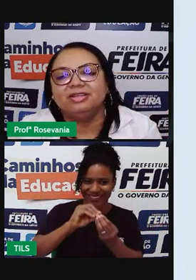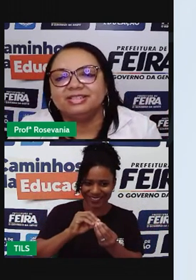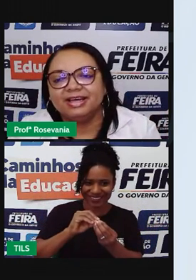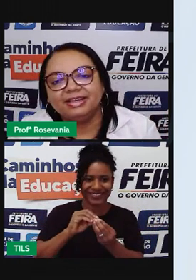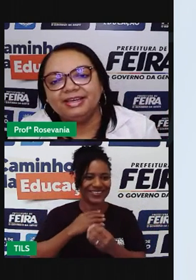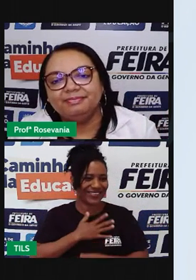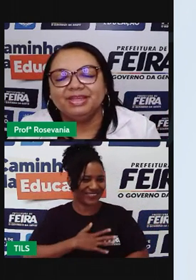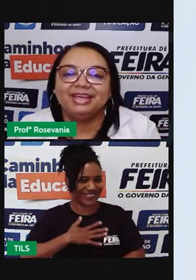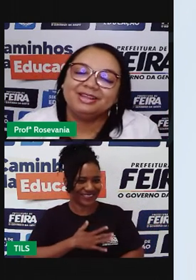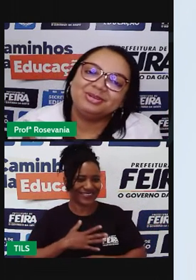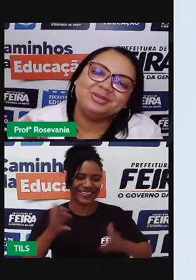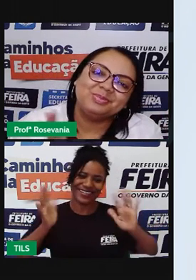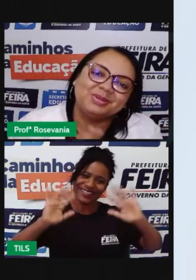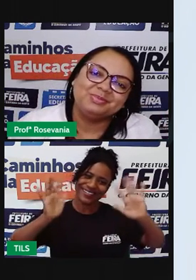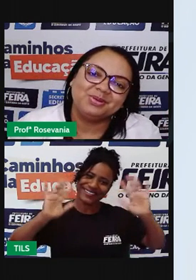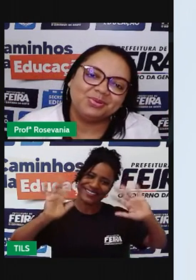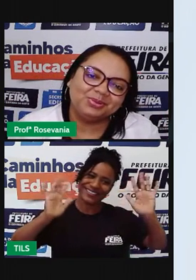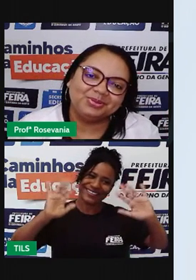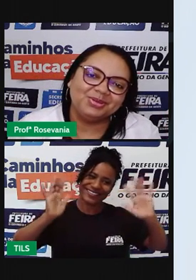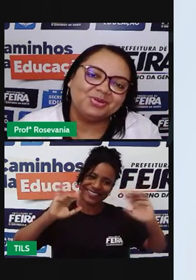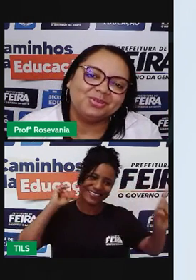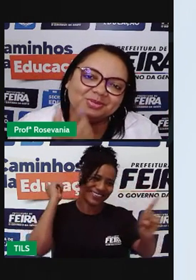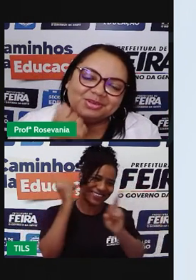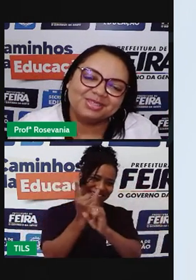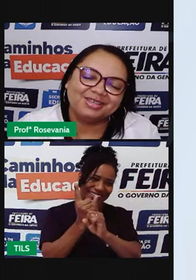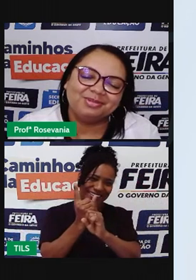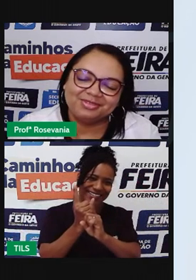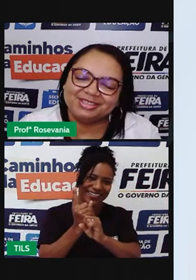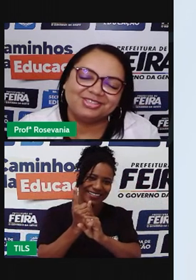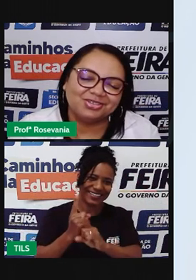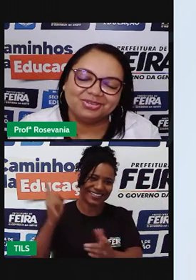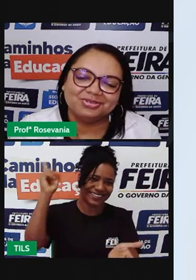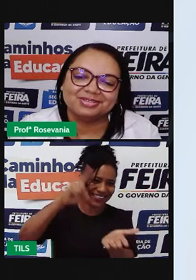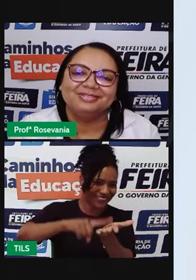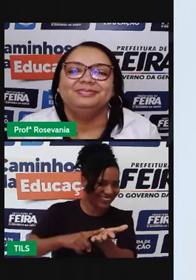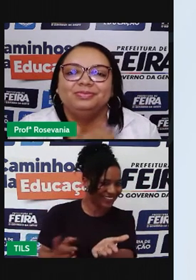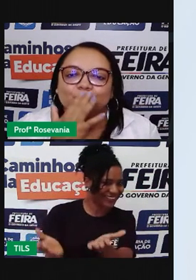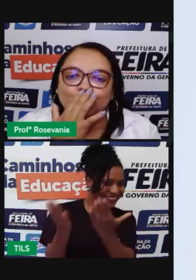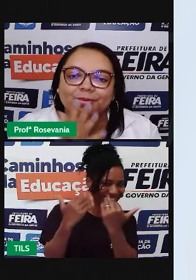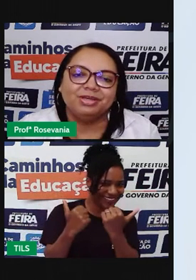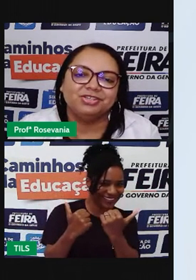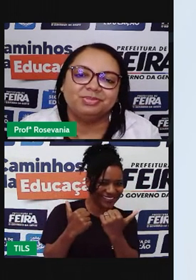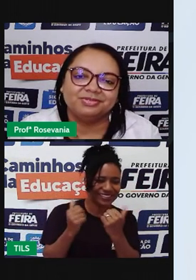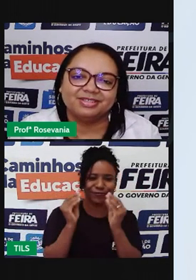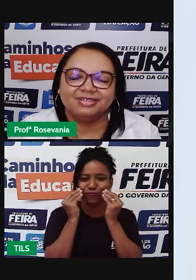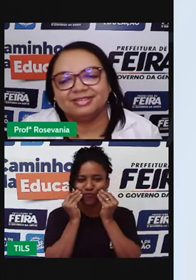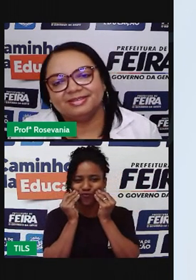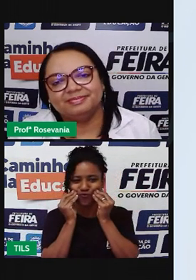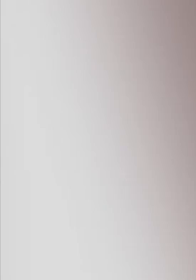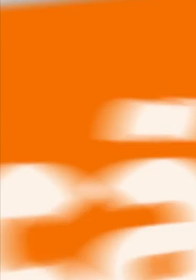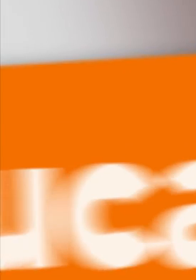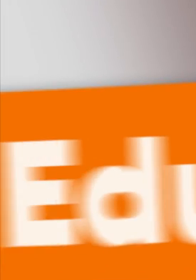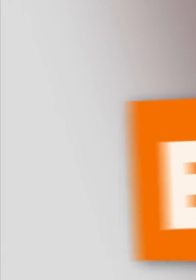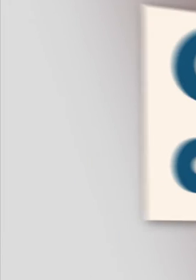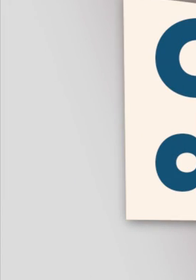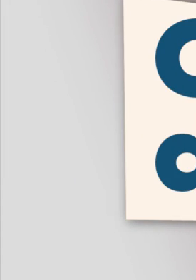Nossa aula encerra aqui e até o nosso próximo encontro. E eu convido para vocês, para vir assistir conosco. beijão para vocês.